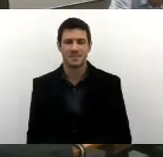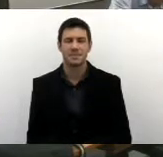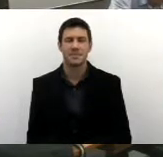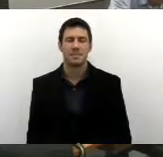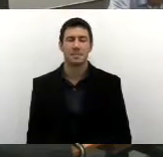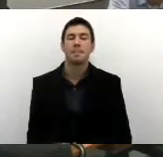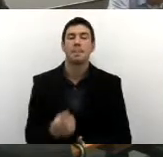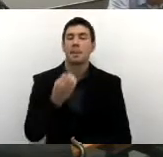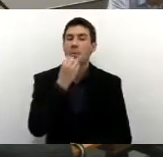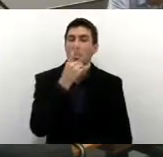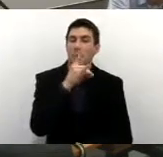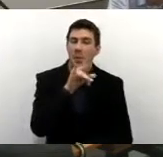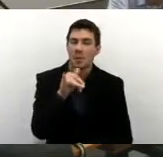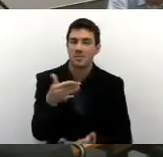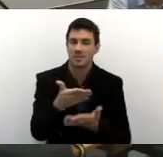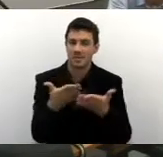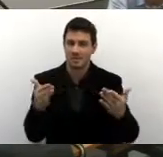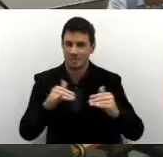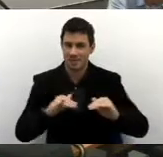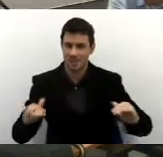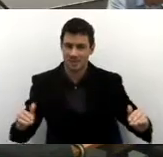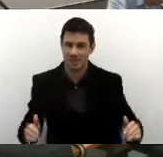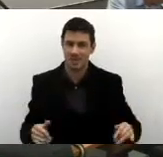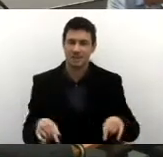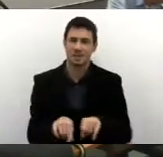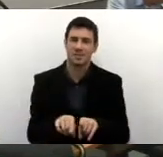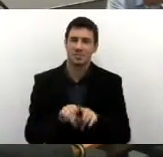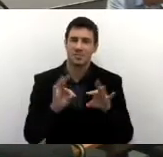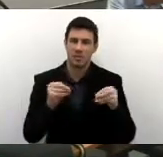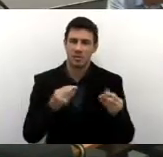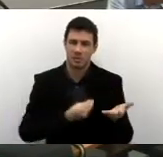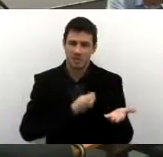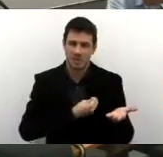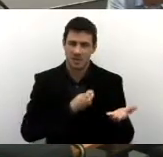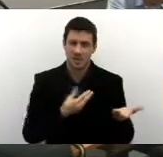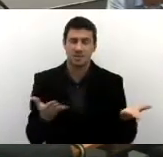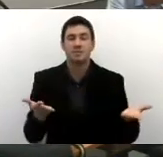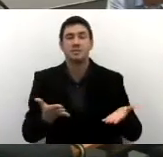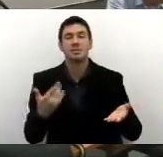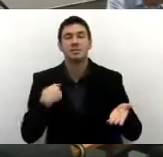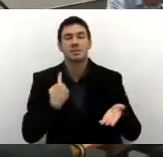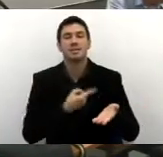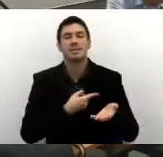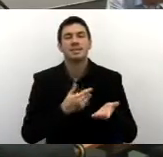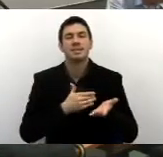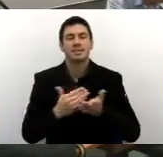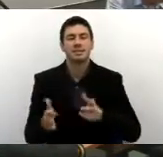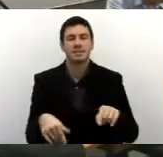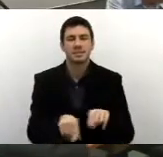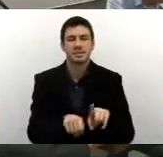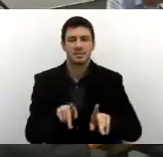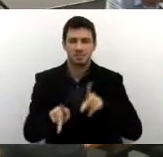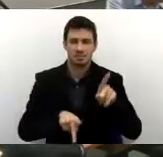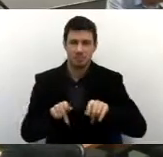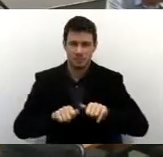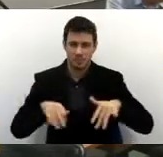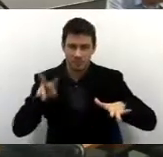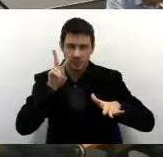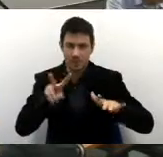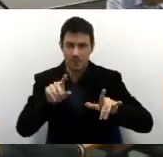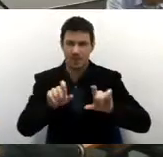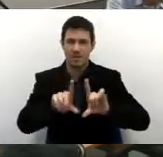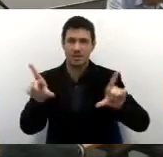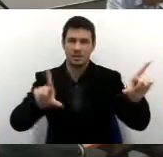Bom dia a todos na mesa, bom dia a todos presentes, ao público que assiste nós pela TV